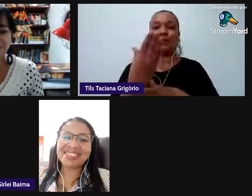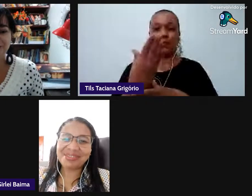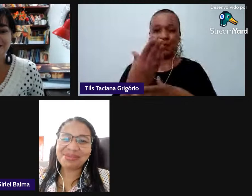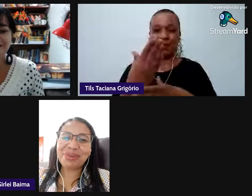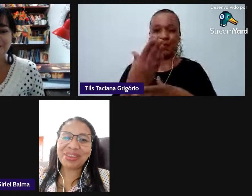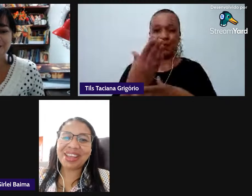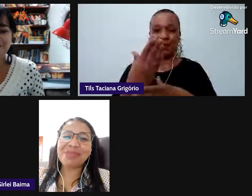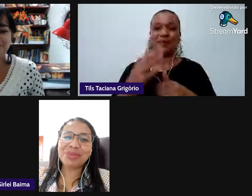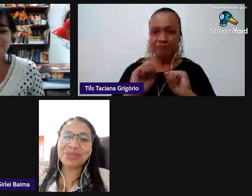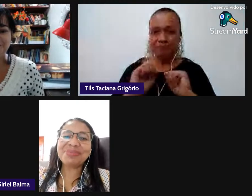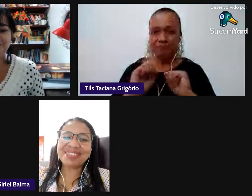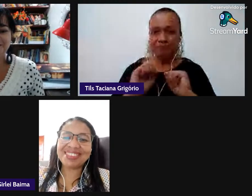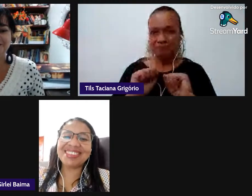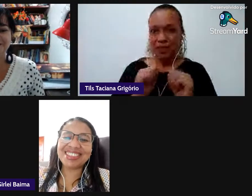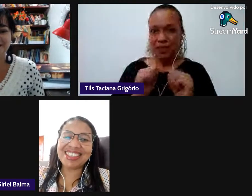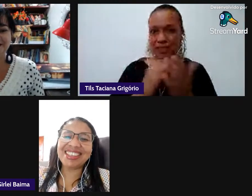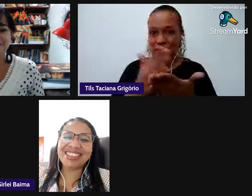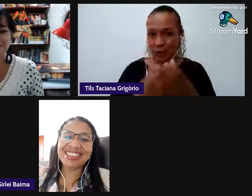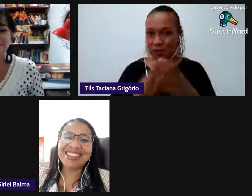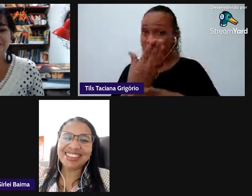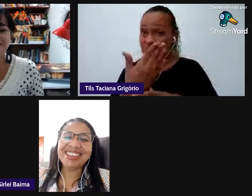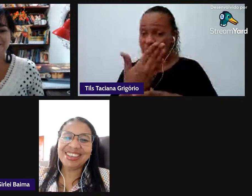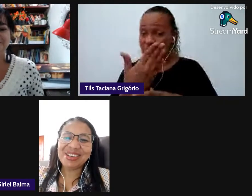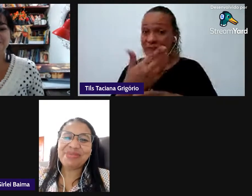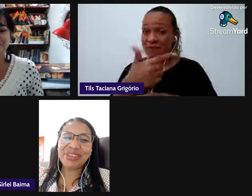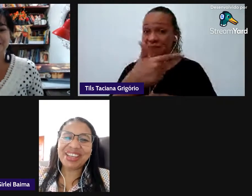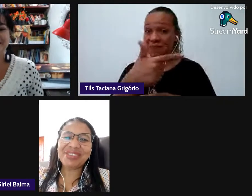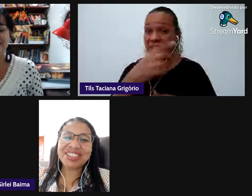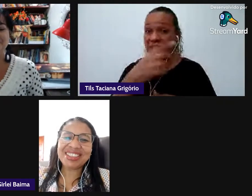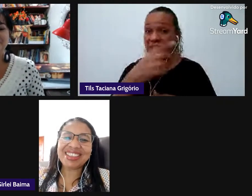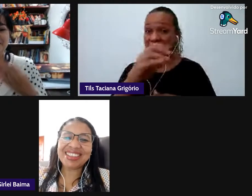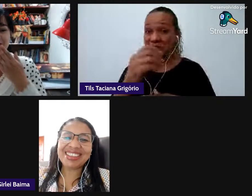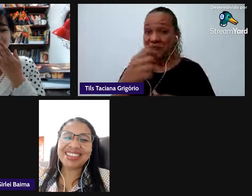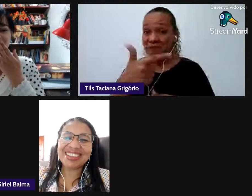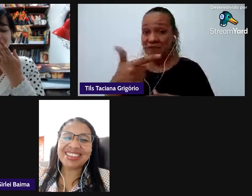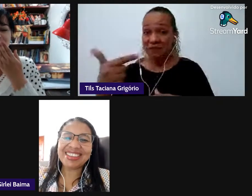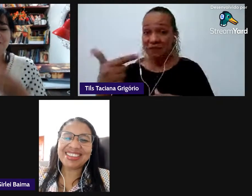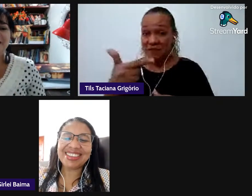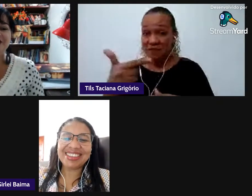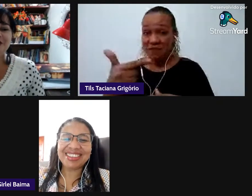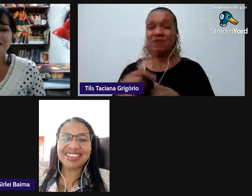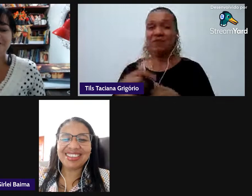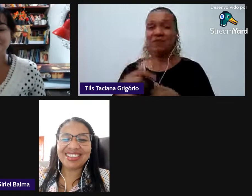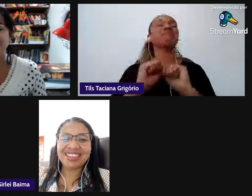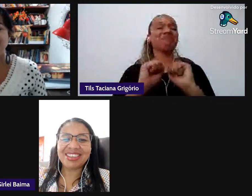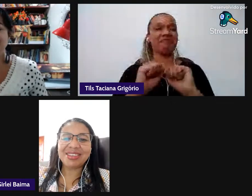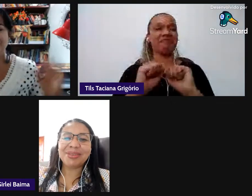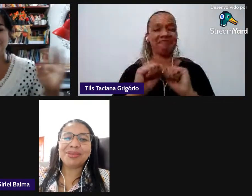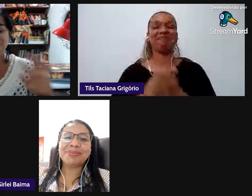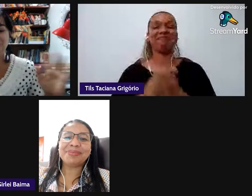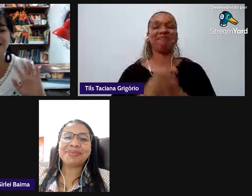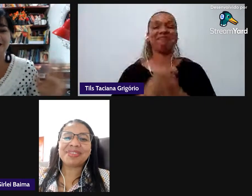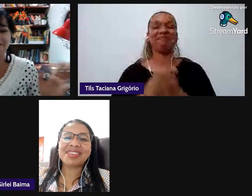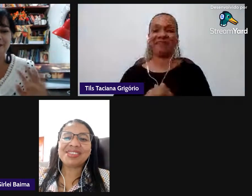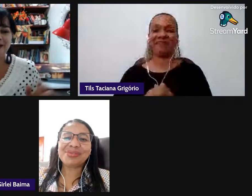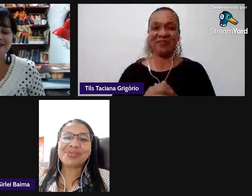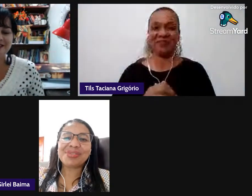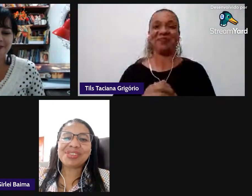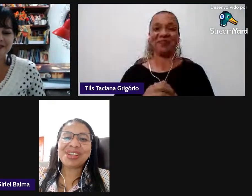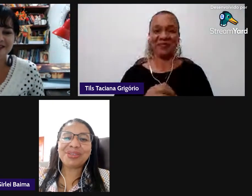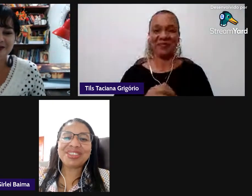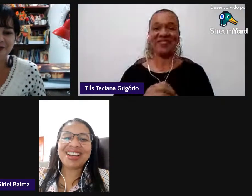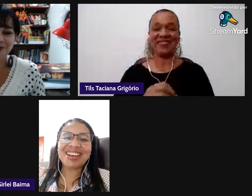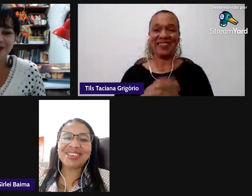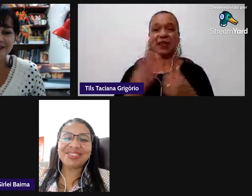2022 podemos sim pois é beijão pra vocês gente muito obrigada pela